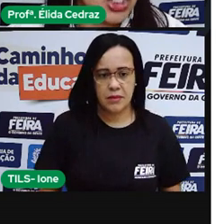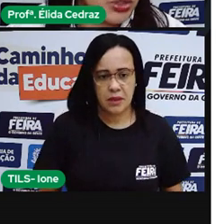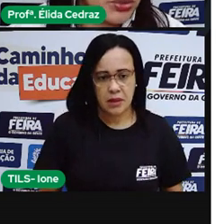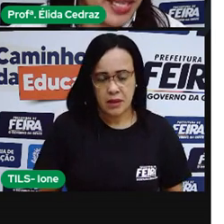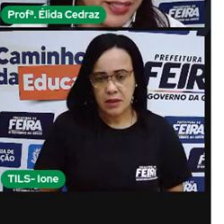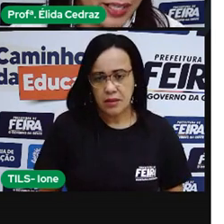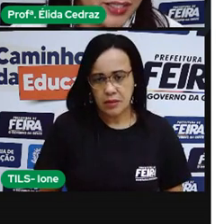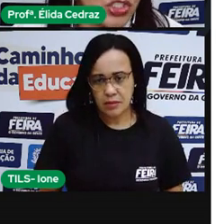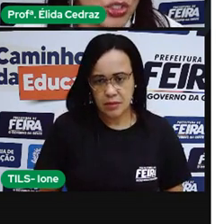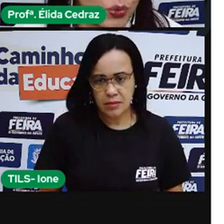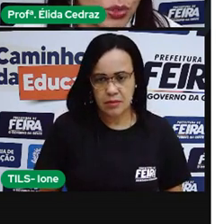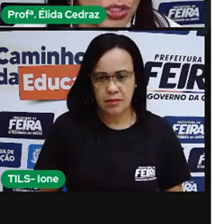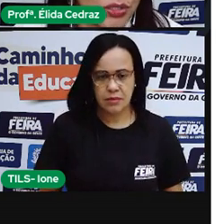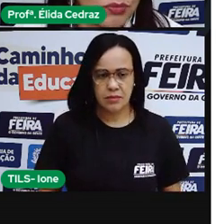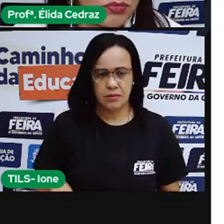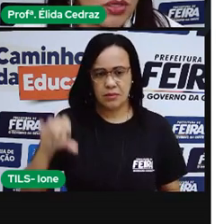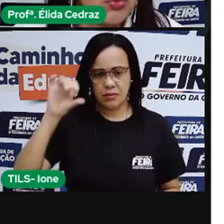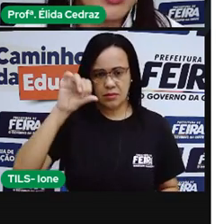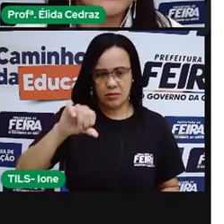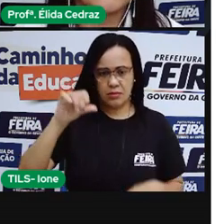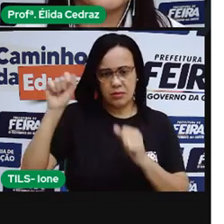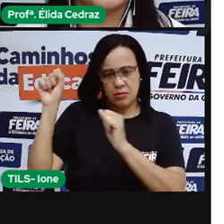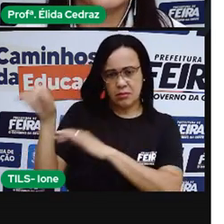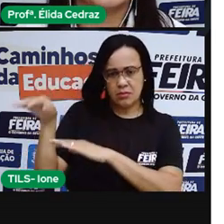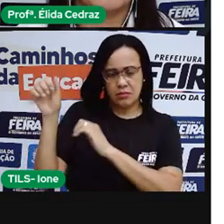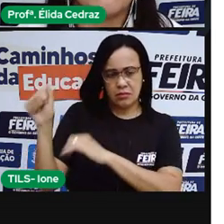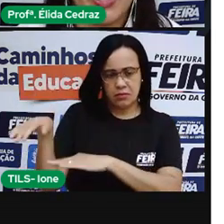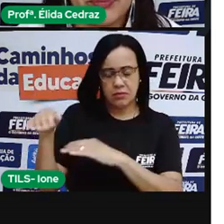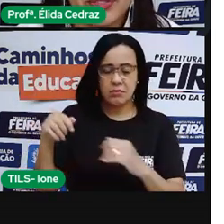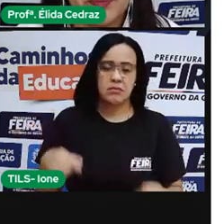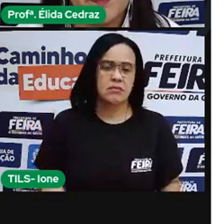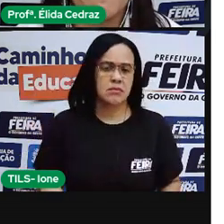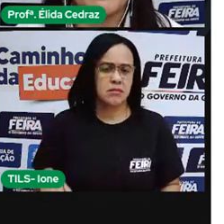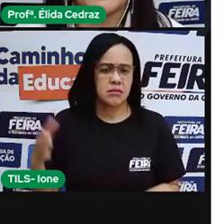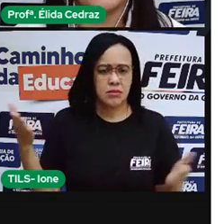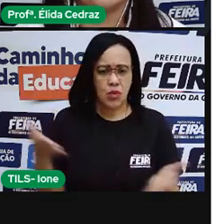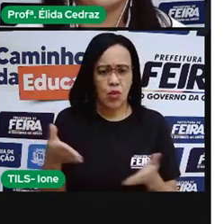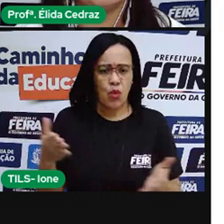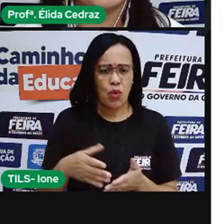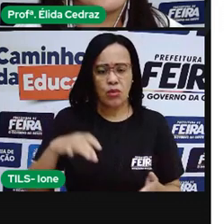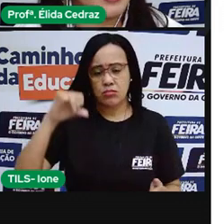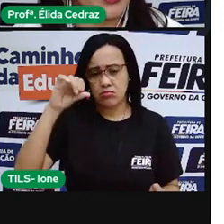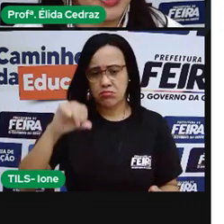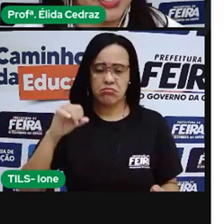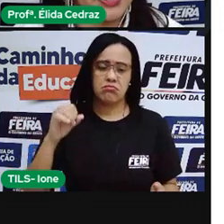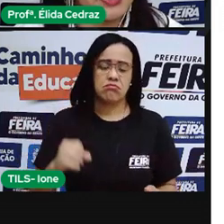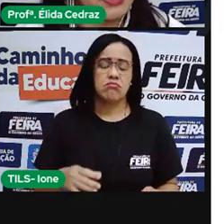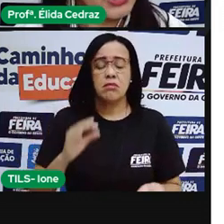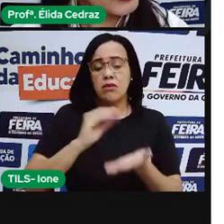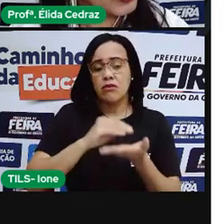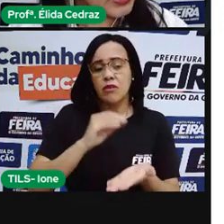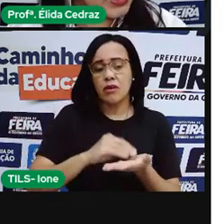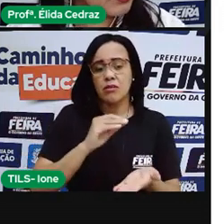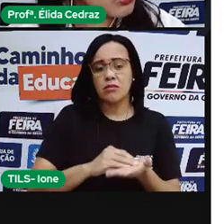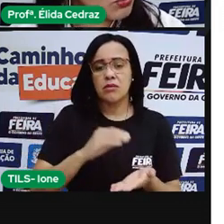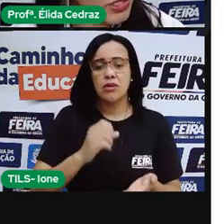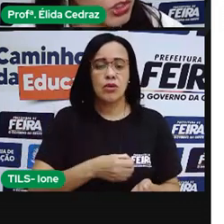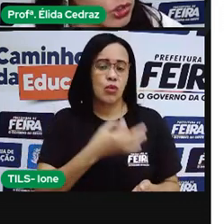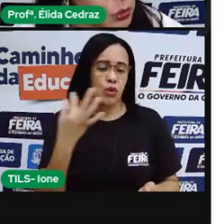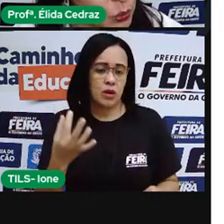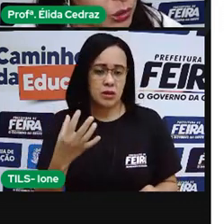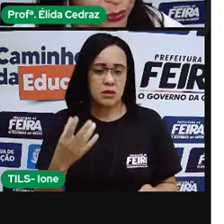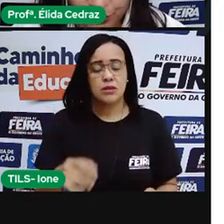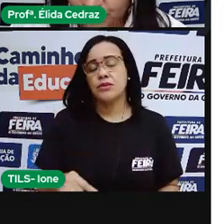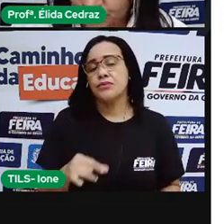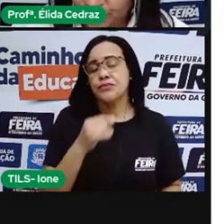Partindo da data de hoje, quantos dias faltam para o aniversário deles? Nós estamos no